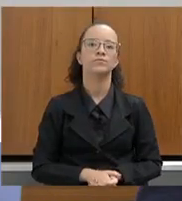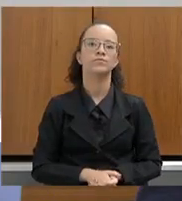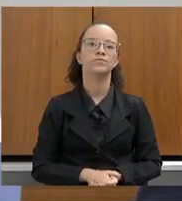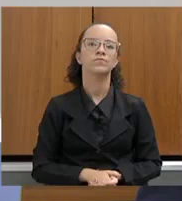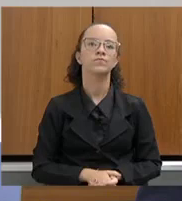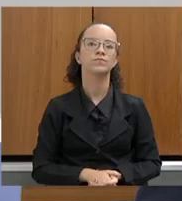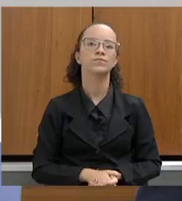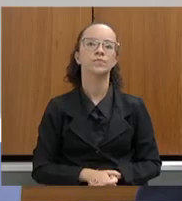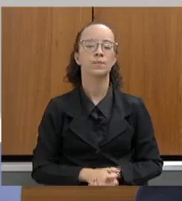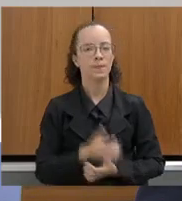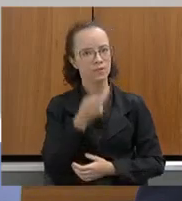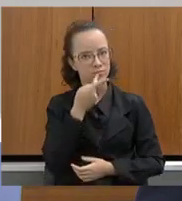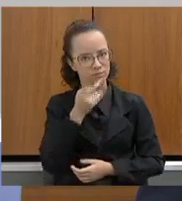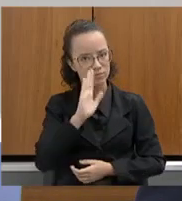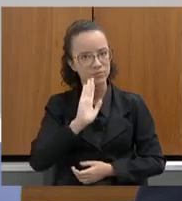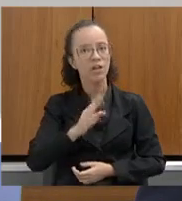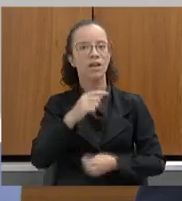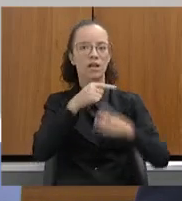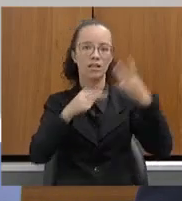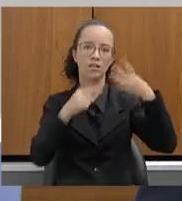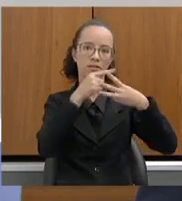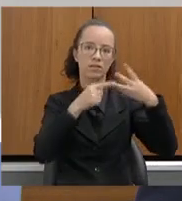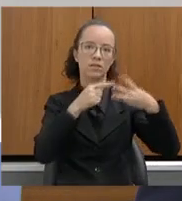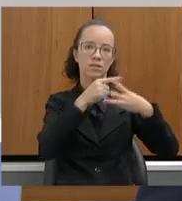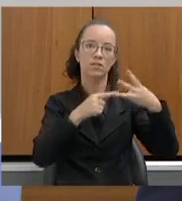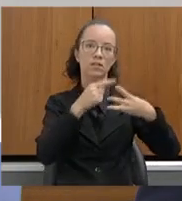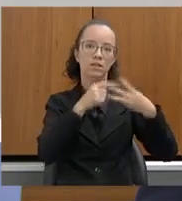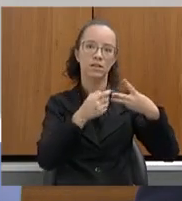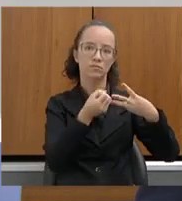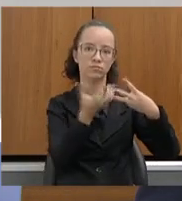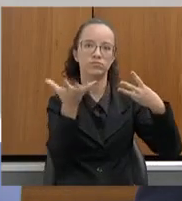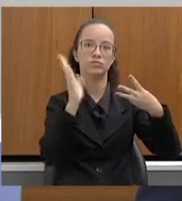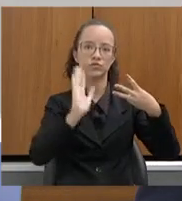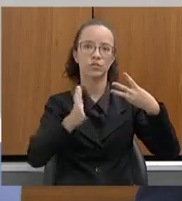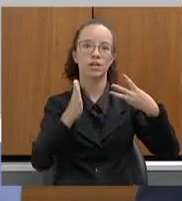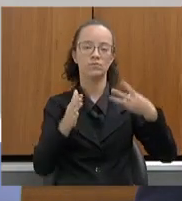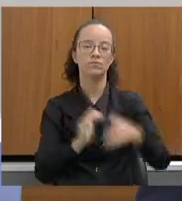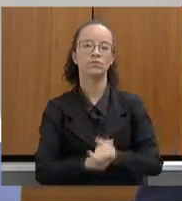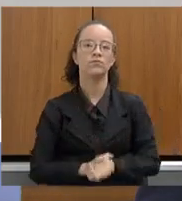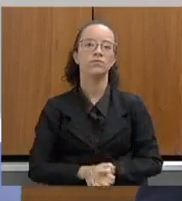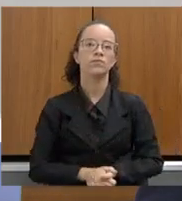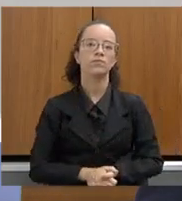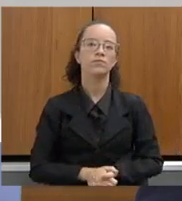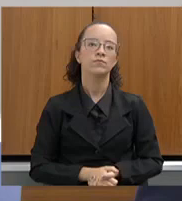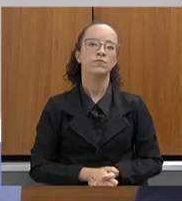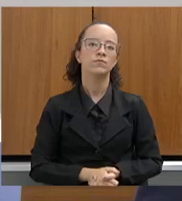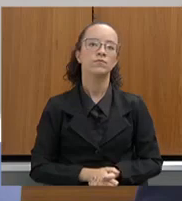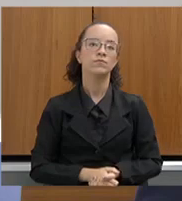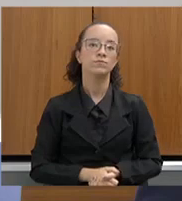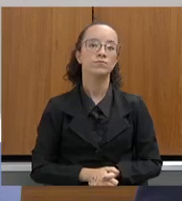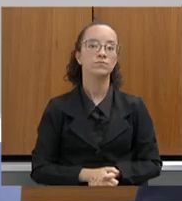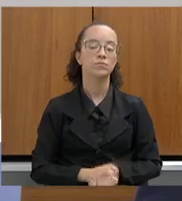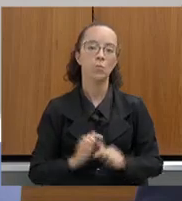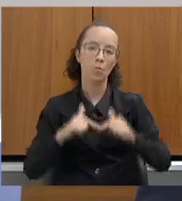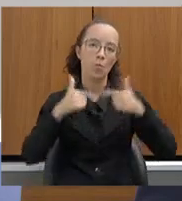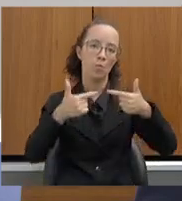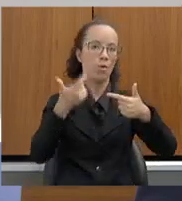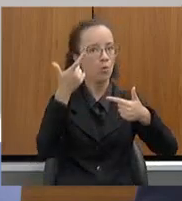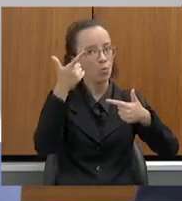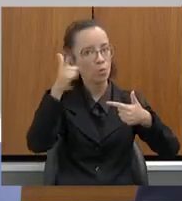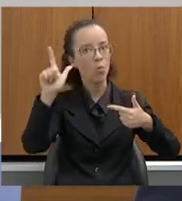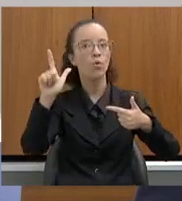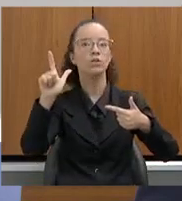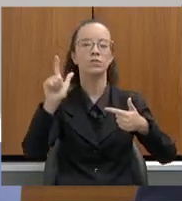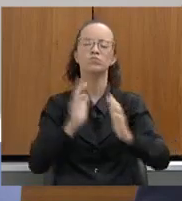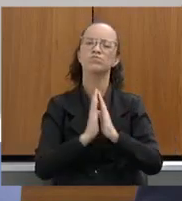Aqui eu já mencionei, foram os três que hoje a concessão aconteceu. Pode passar. Uma outra ação. Mais